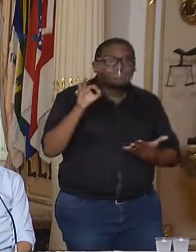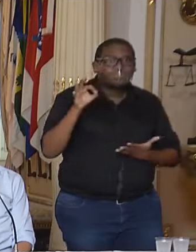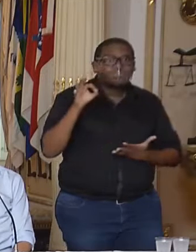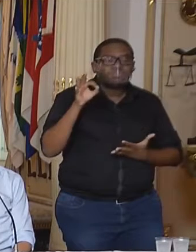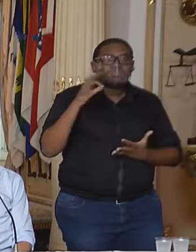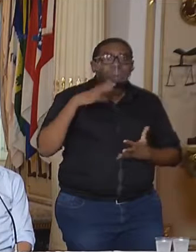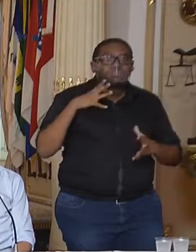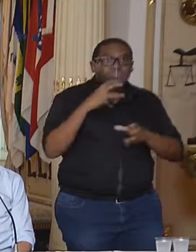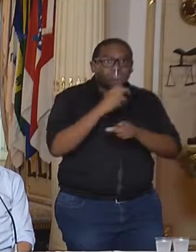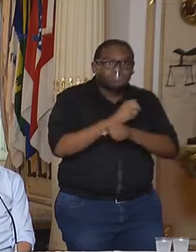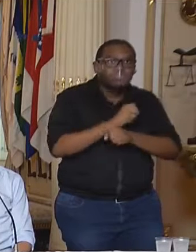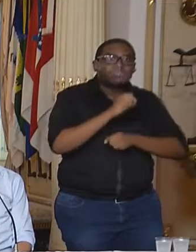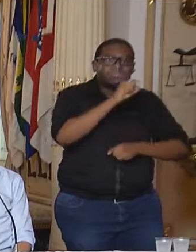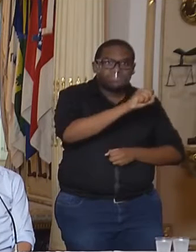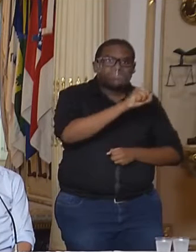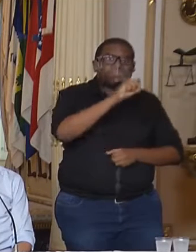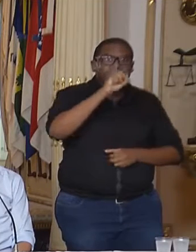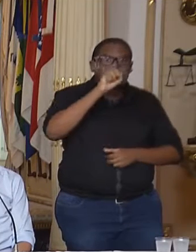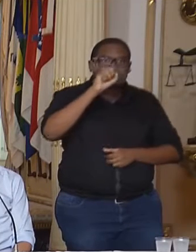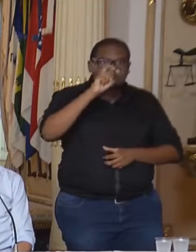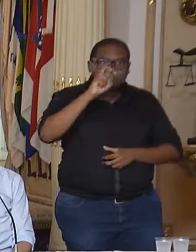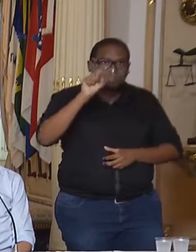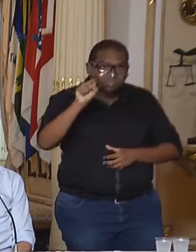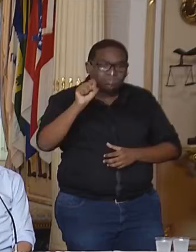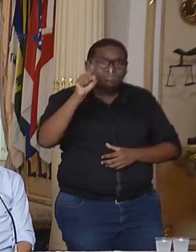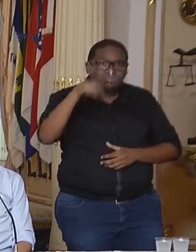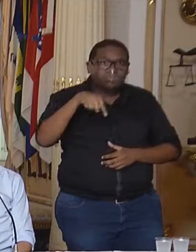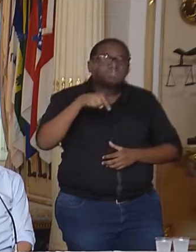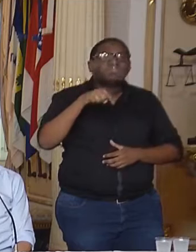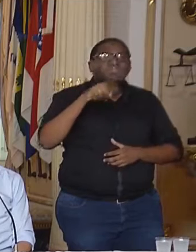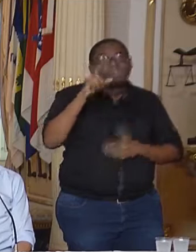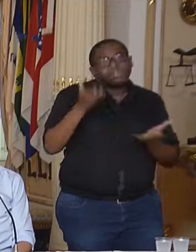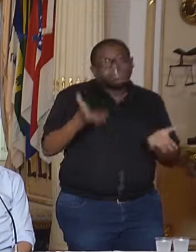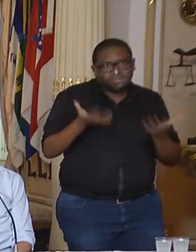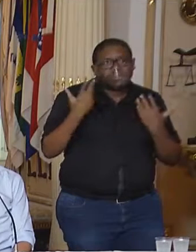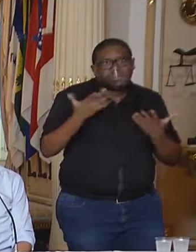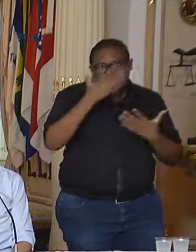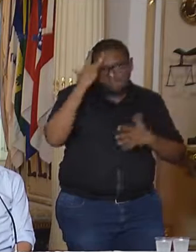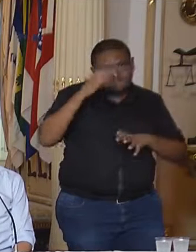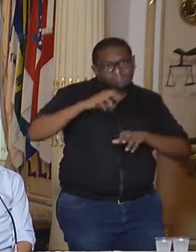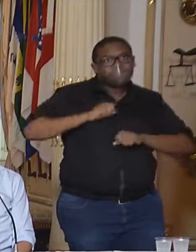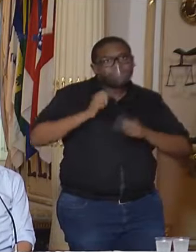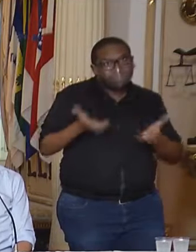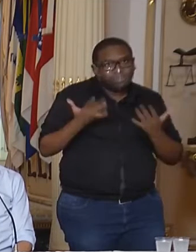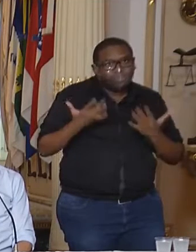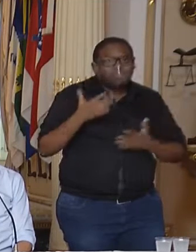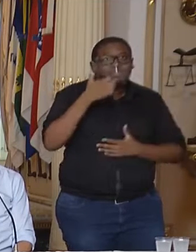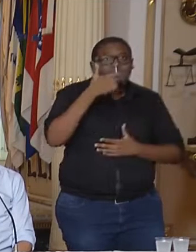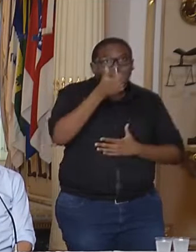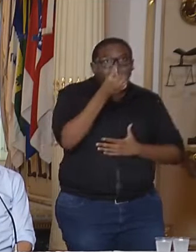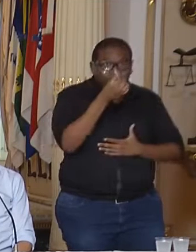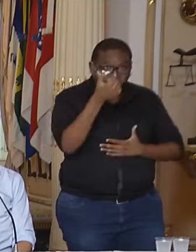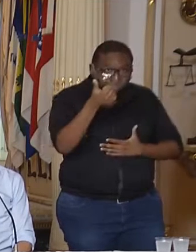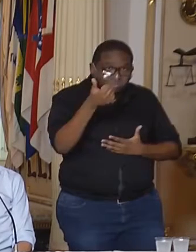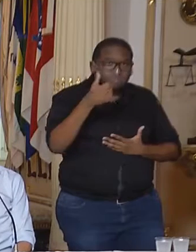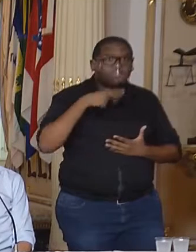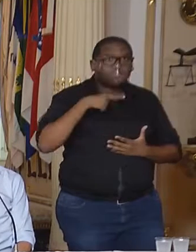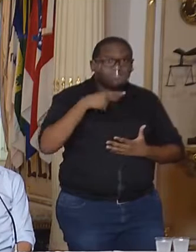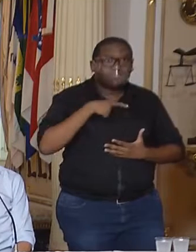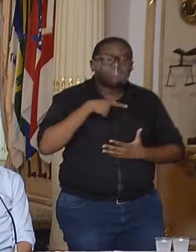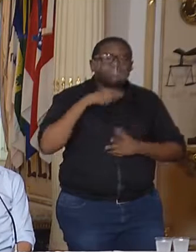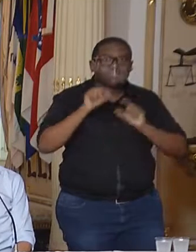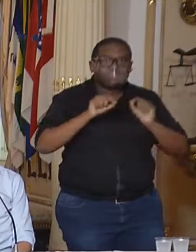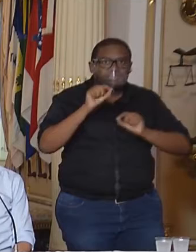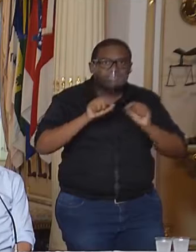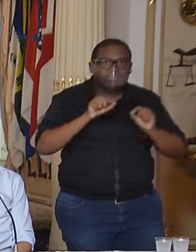total de 858, são enquadrados como casos leves. E 161 se enquadram como